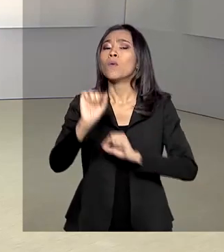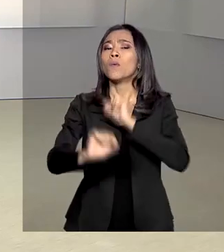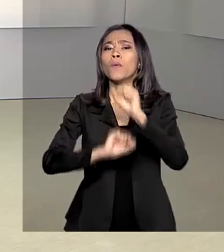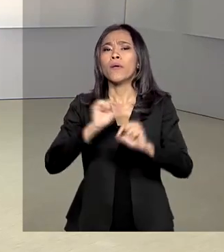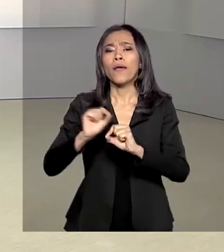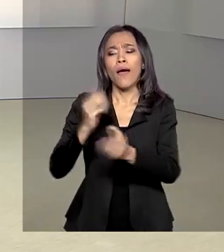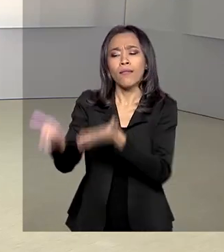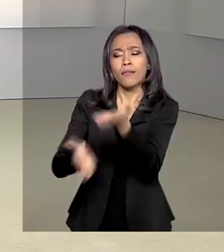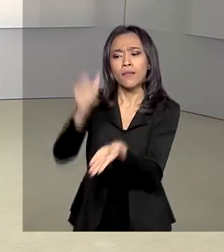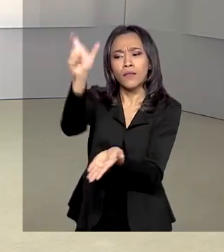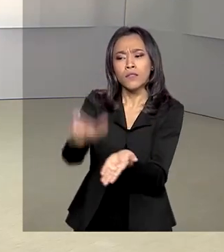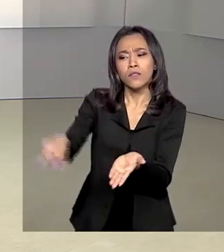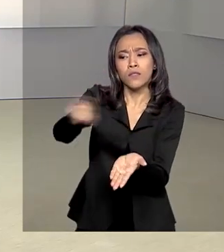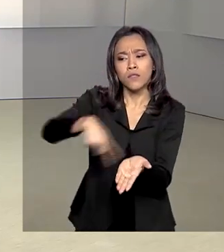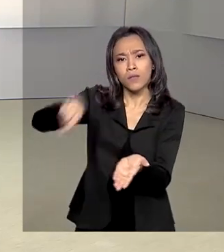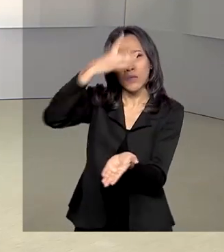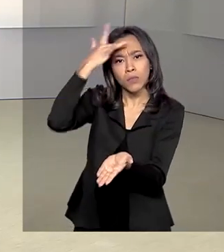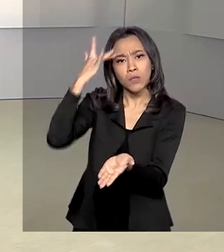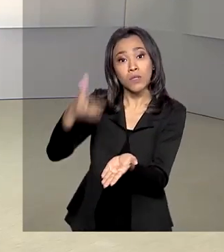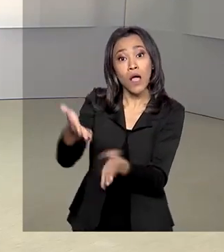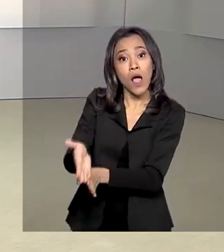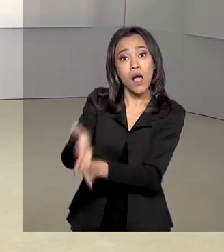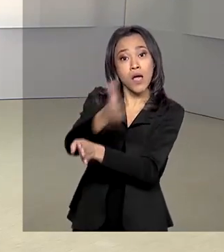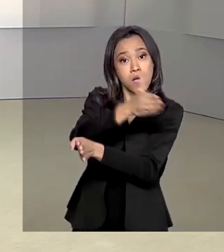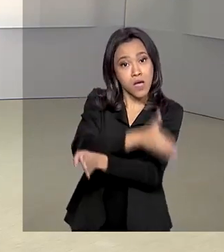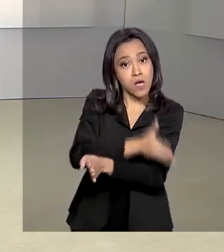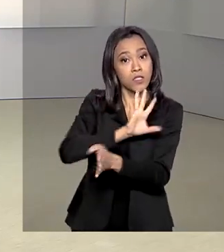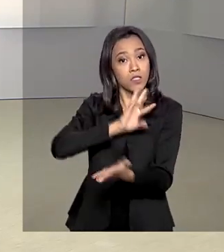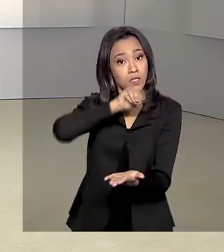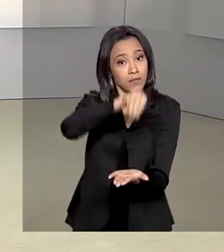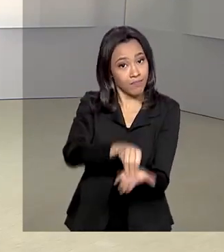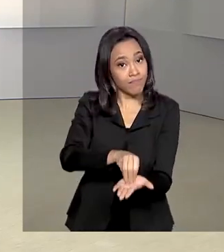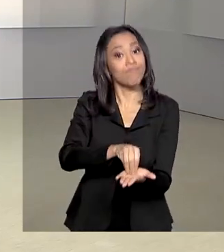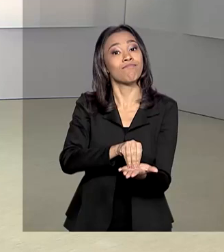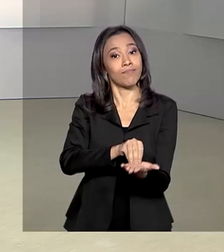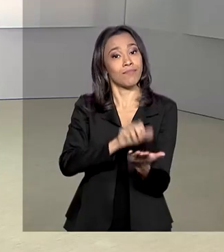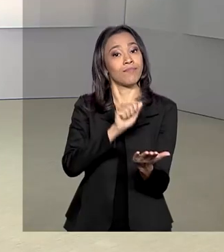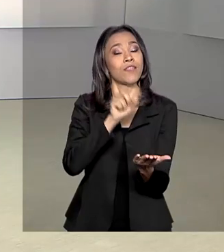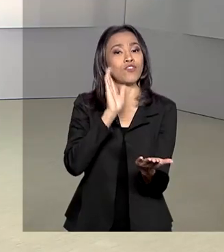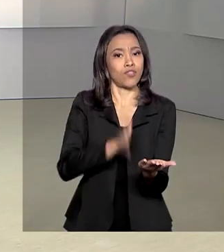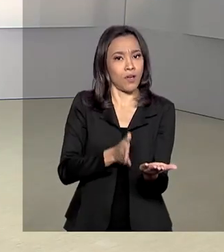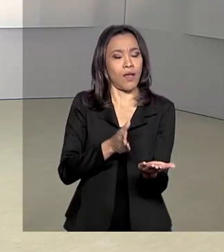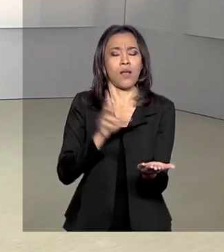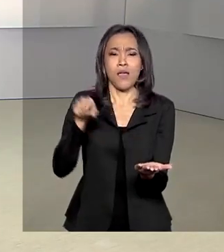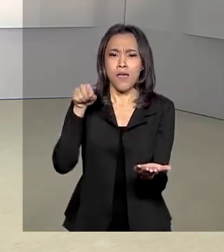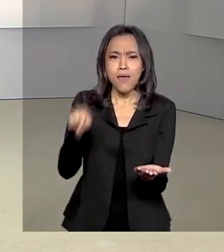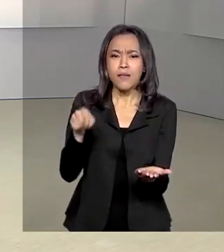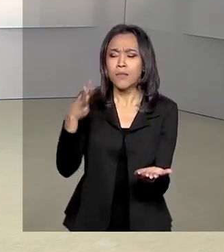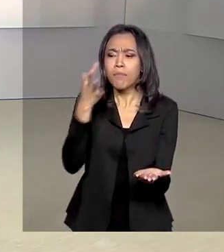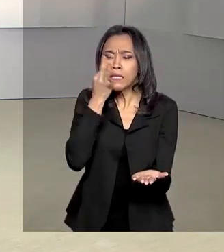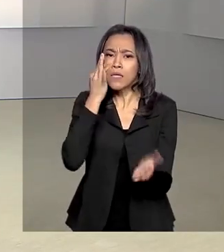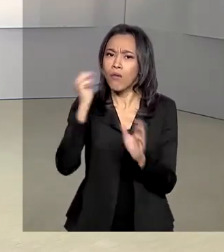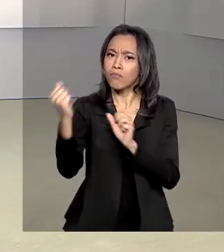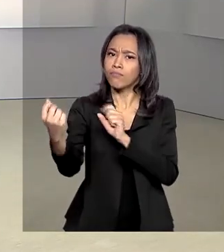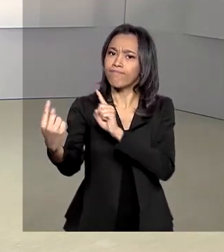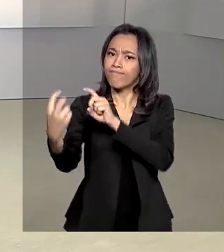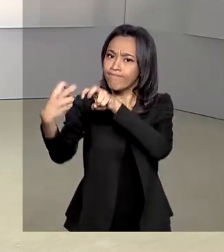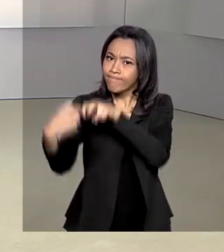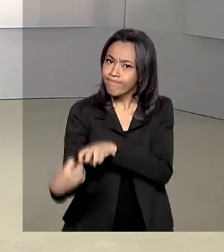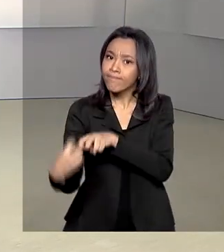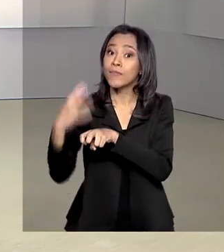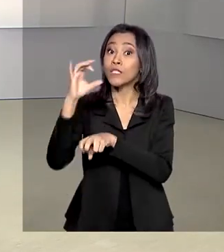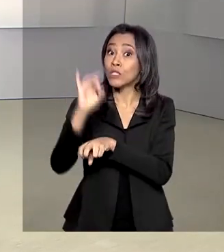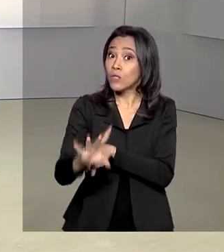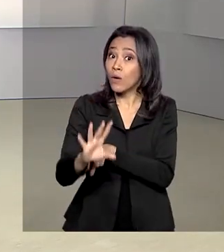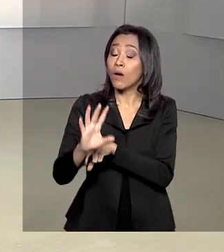segurados e beneficiários com prévio atendimento pelos canais remotos. E esse atendimento presencial só será feito em